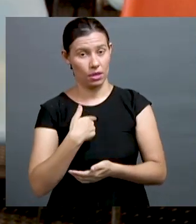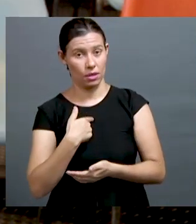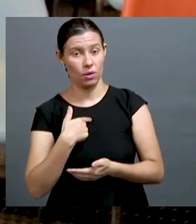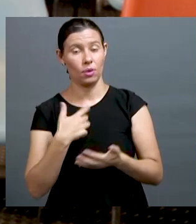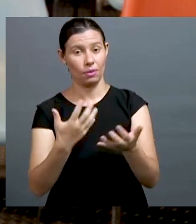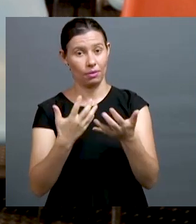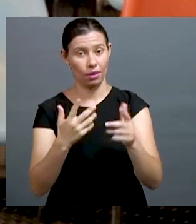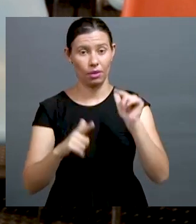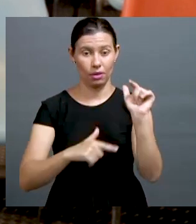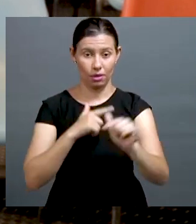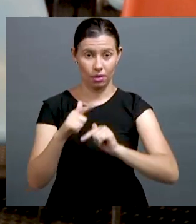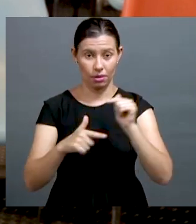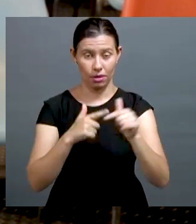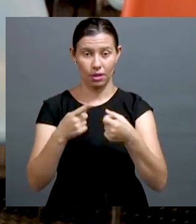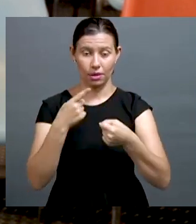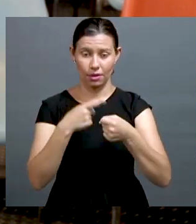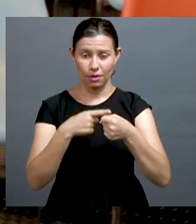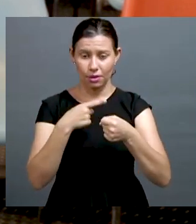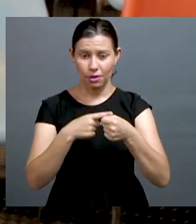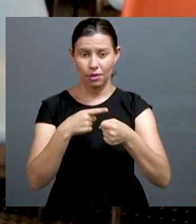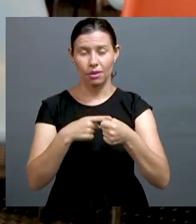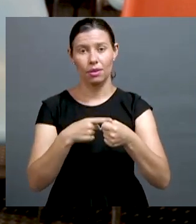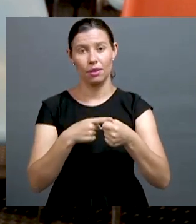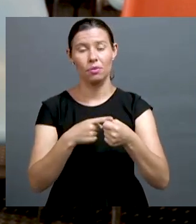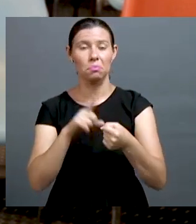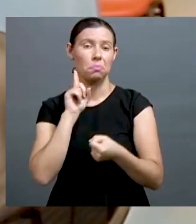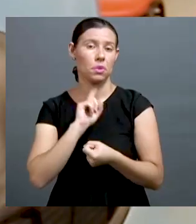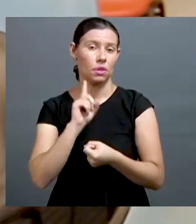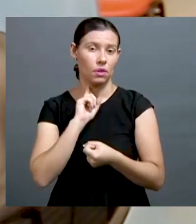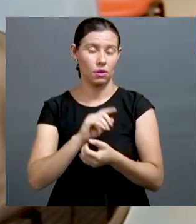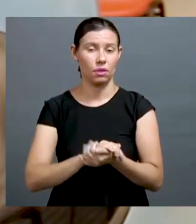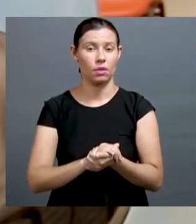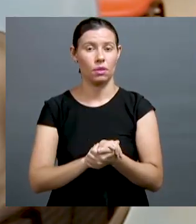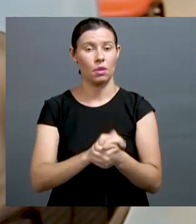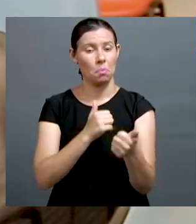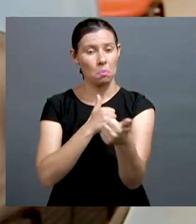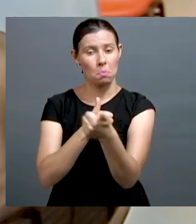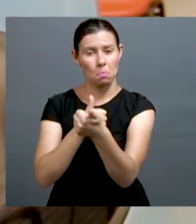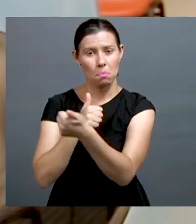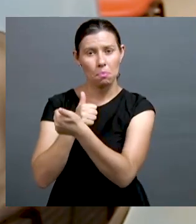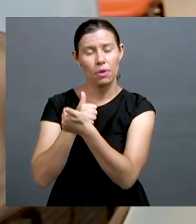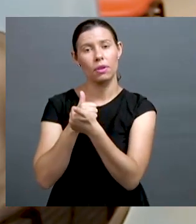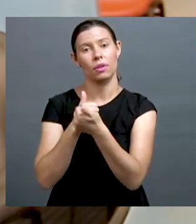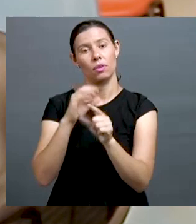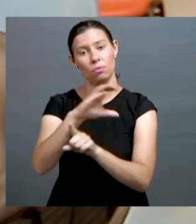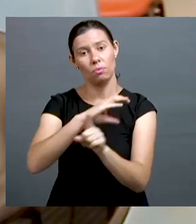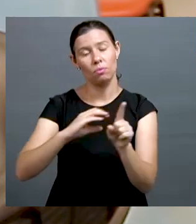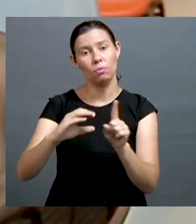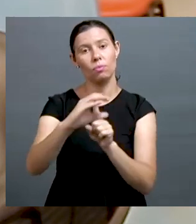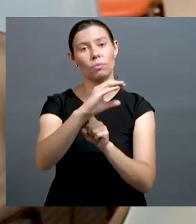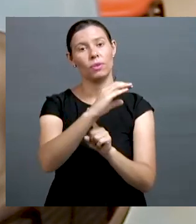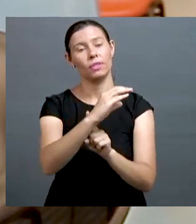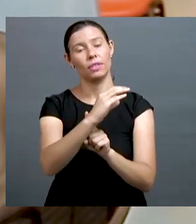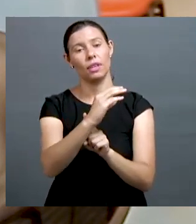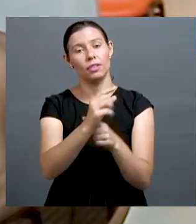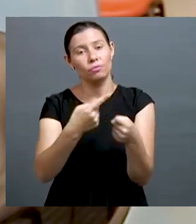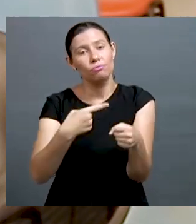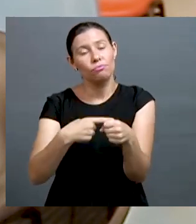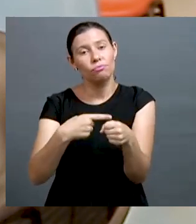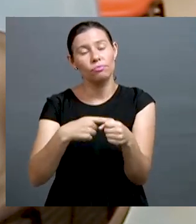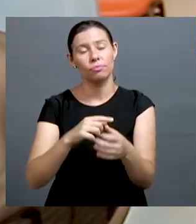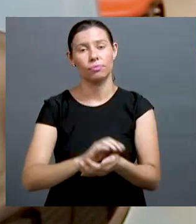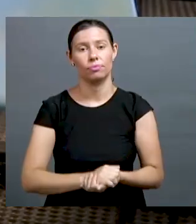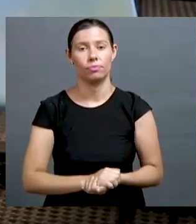trabalhar em alguma cidade pequena do interior de Minas e ter um contato mais próximo com as comunidades mais